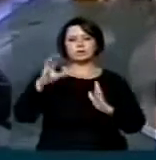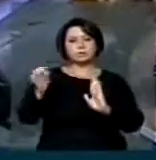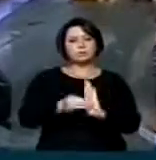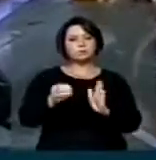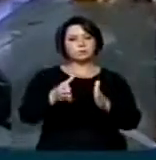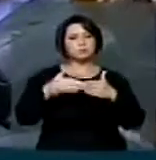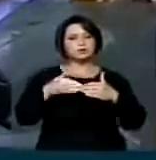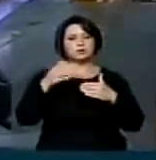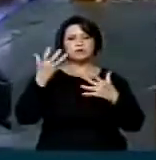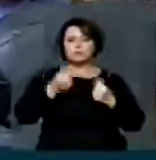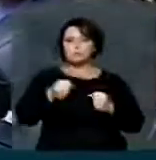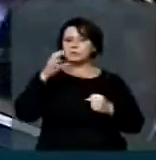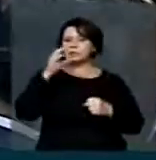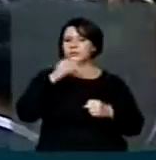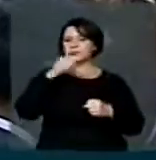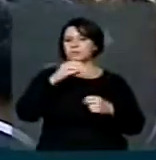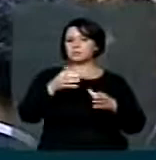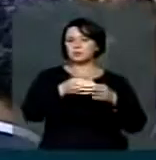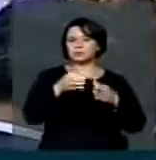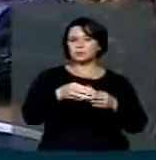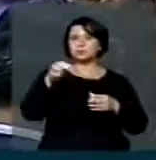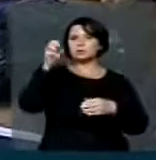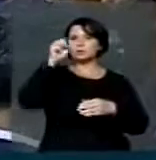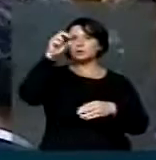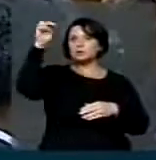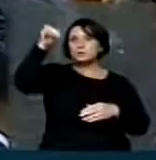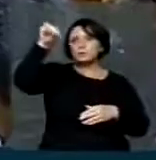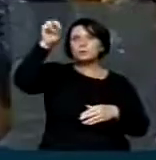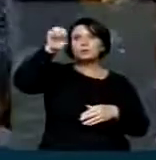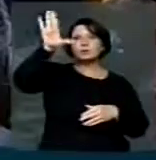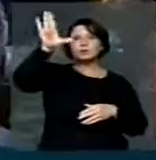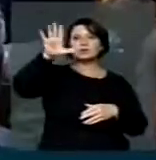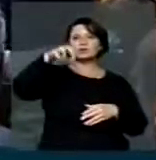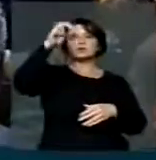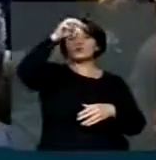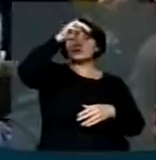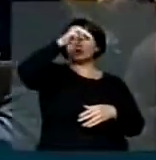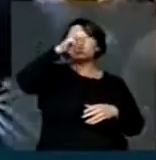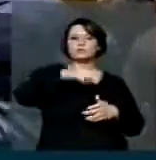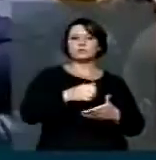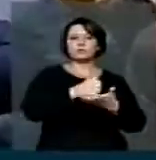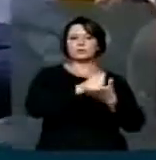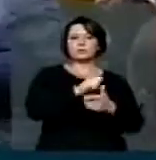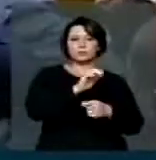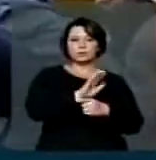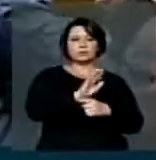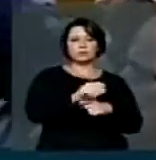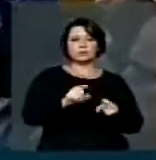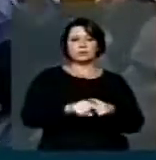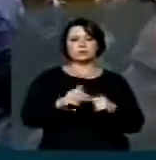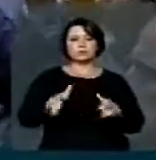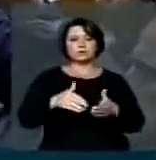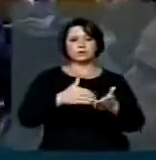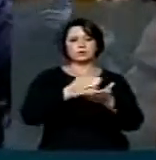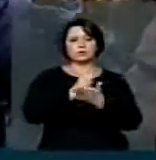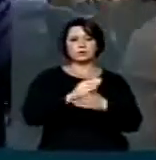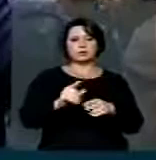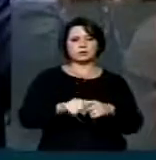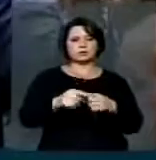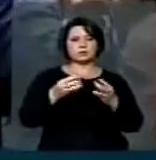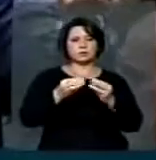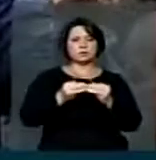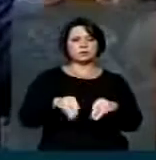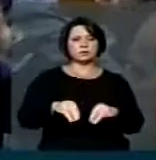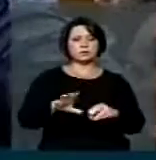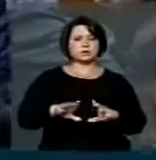reinter o apelo, a bancada do Nordeste, do Sul, do Sudeste e do Norte em solidariedade, porque nós já aprovamos e não